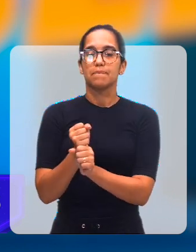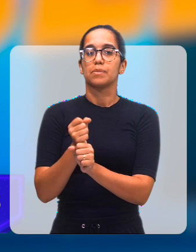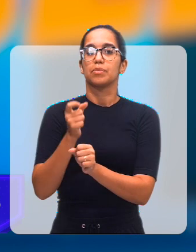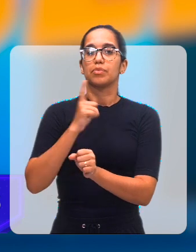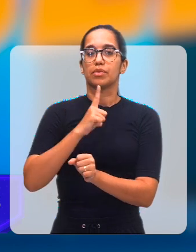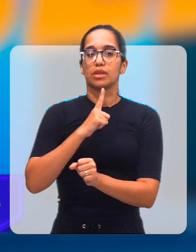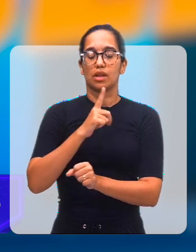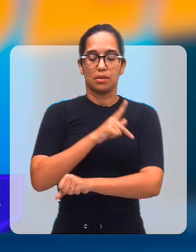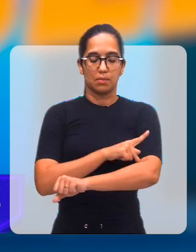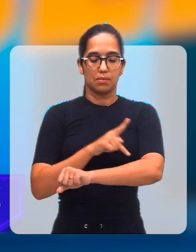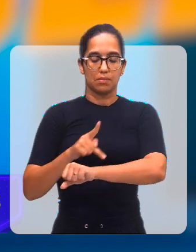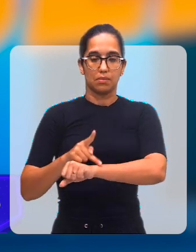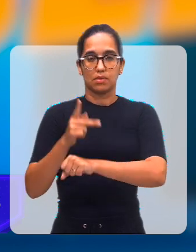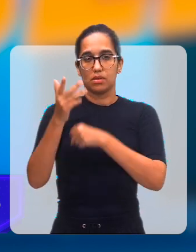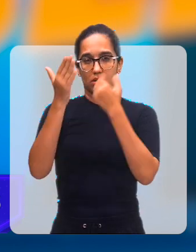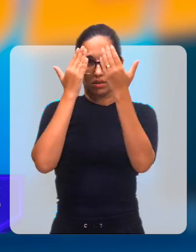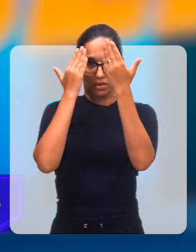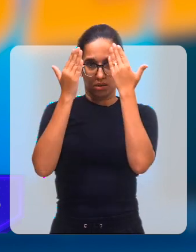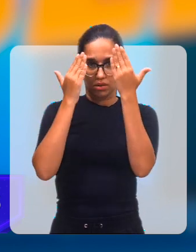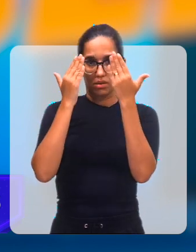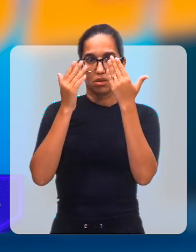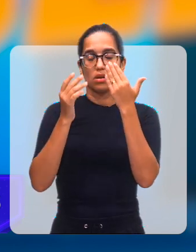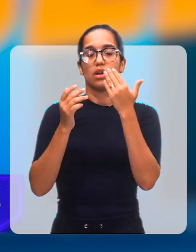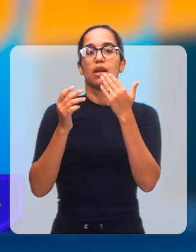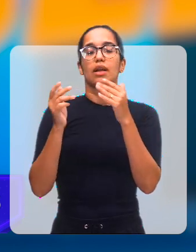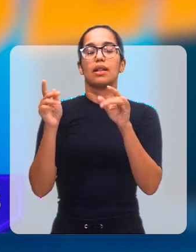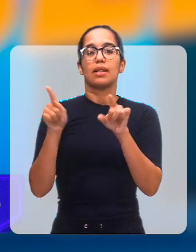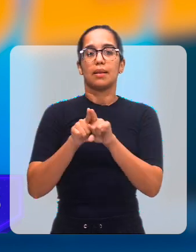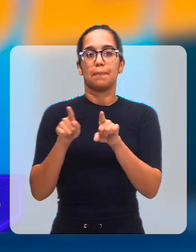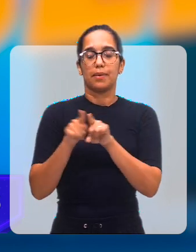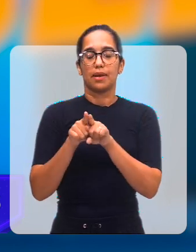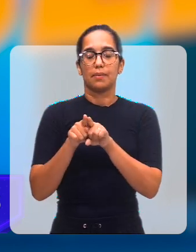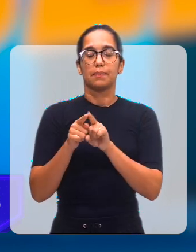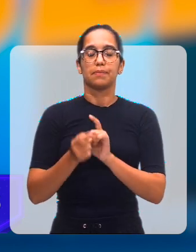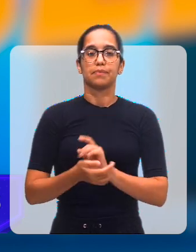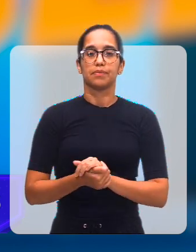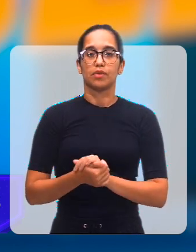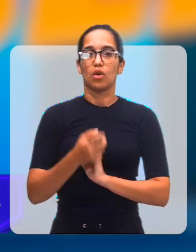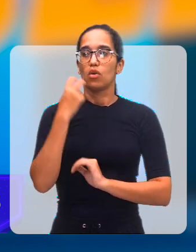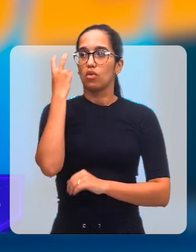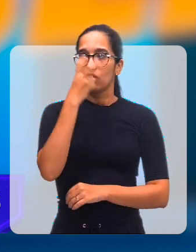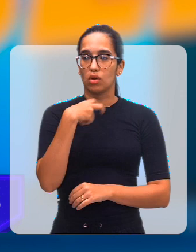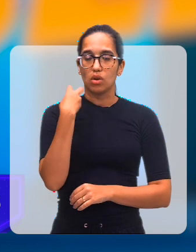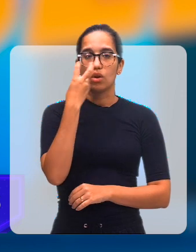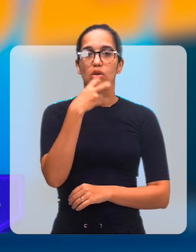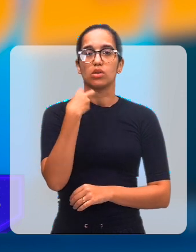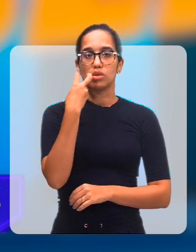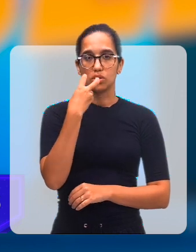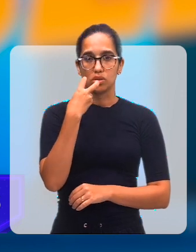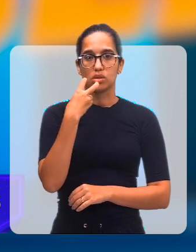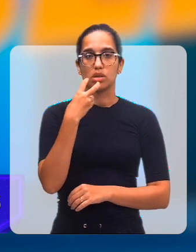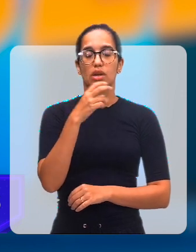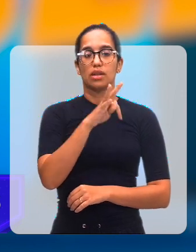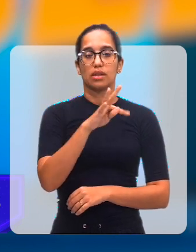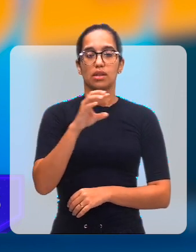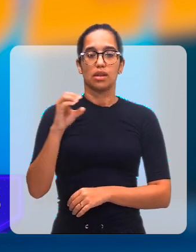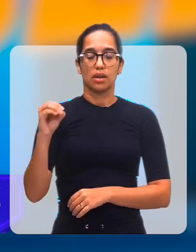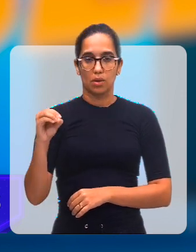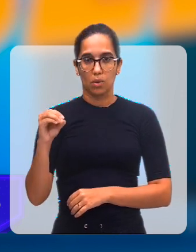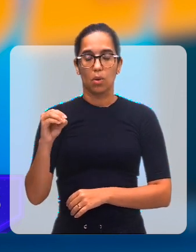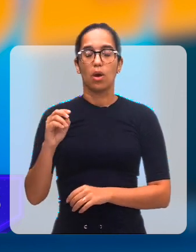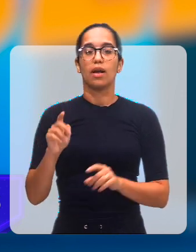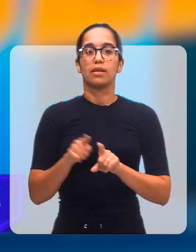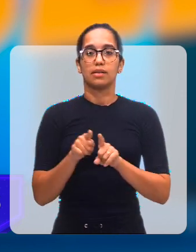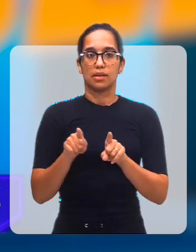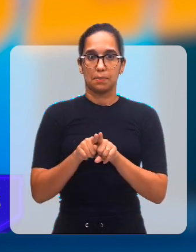englobam o atendimento psicopedagógico, psicológico, fonaudiológico, da